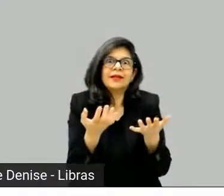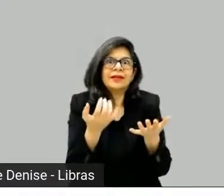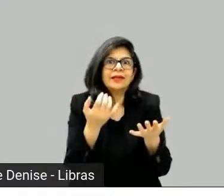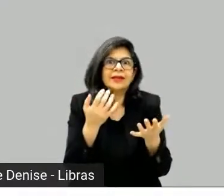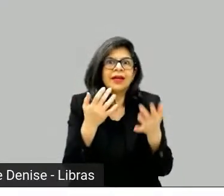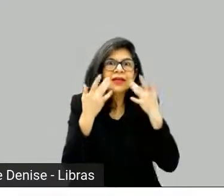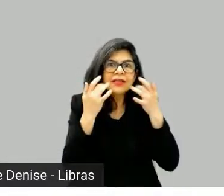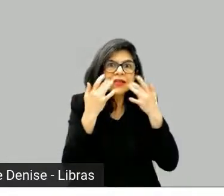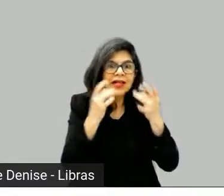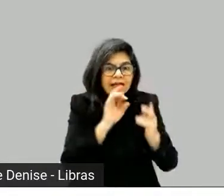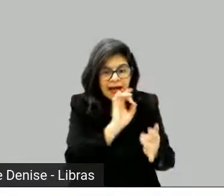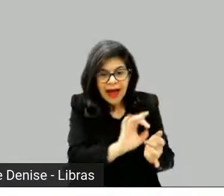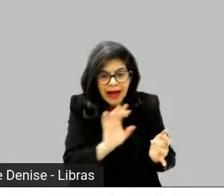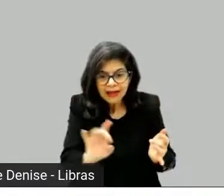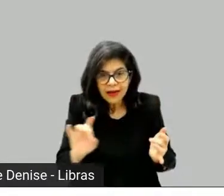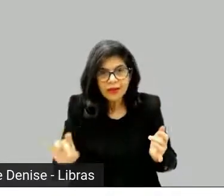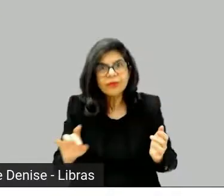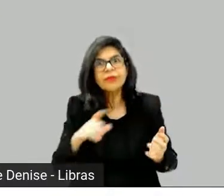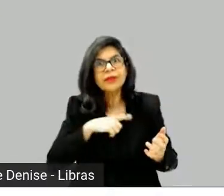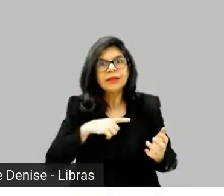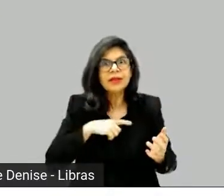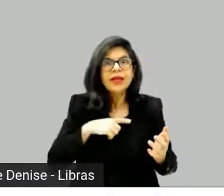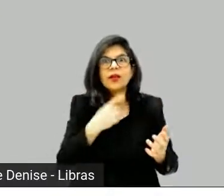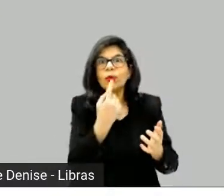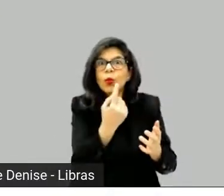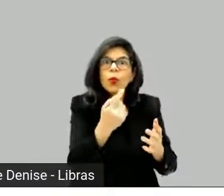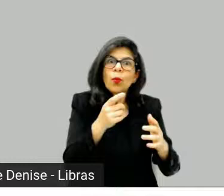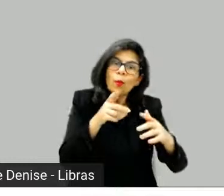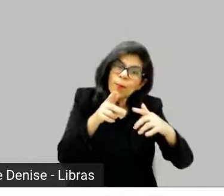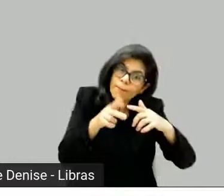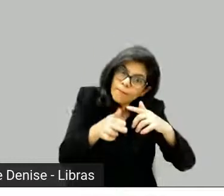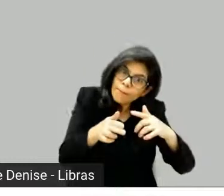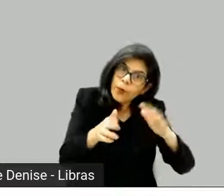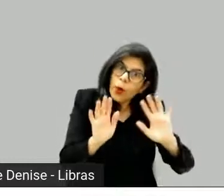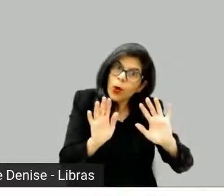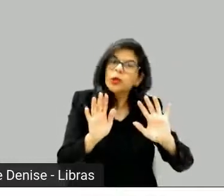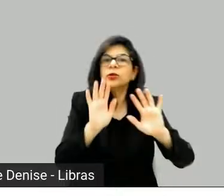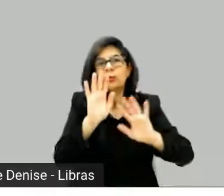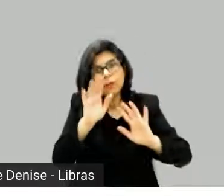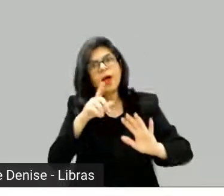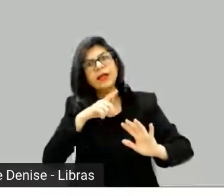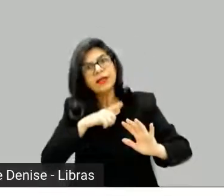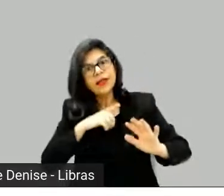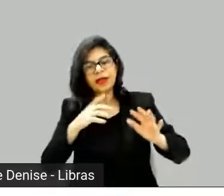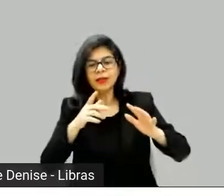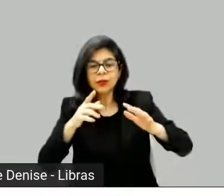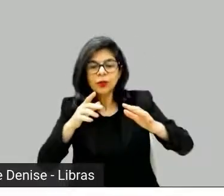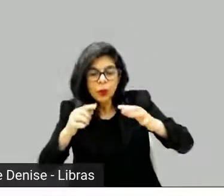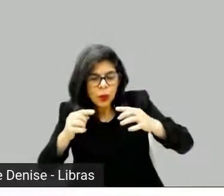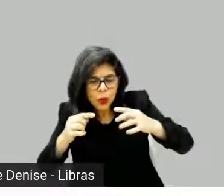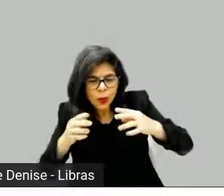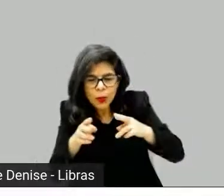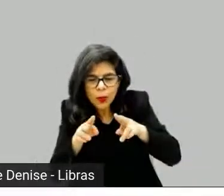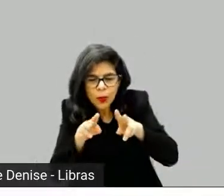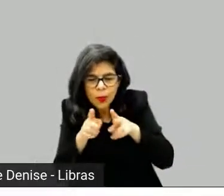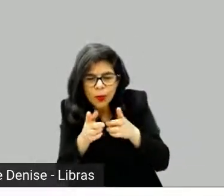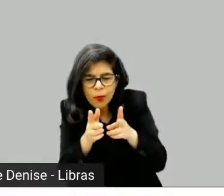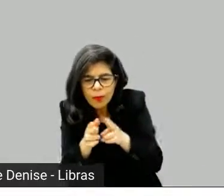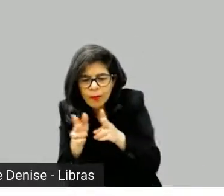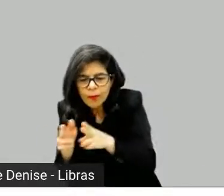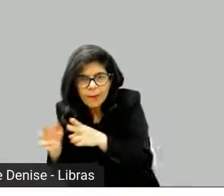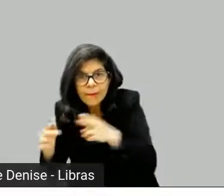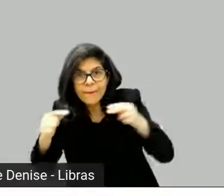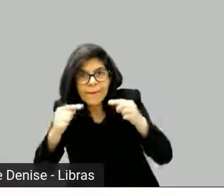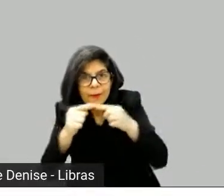e esse modo de pensar é mais parecido, né, com a teoria das oito sequências, né, que você cria mini histórias, né,